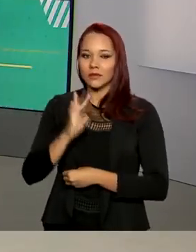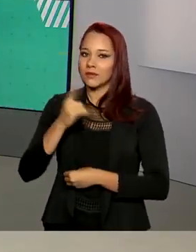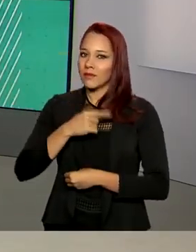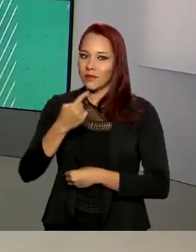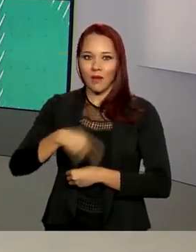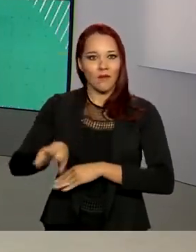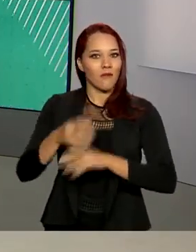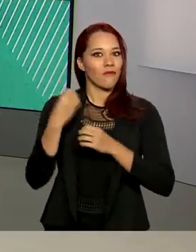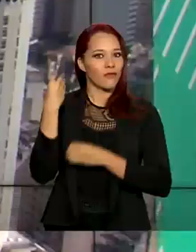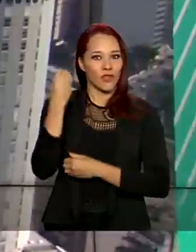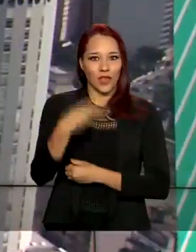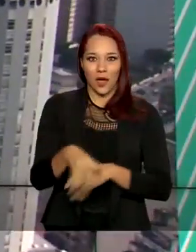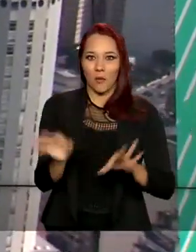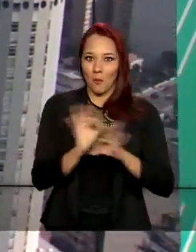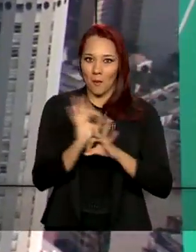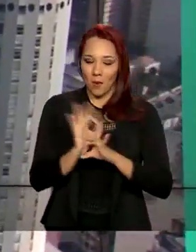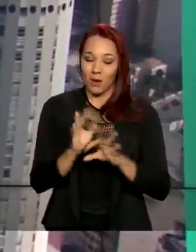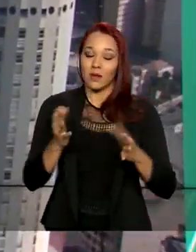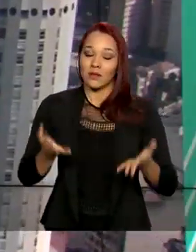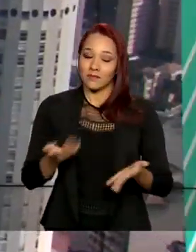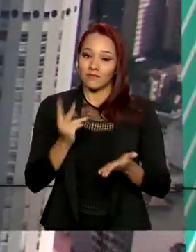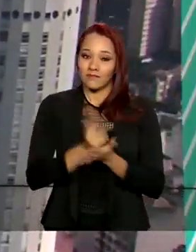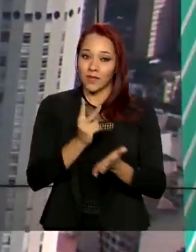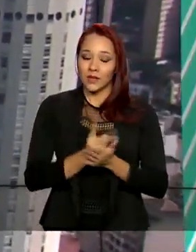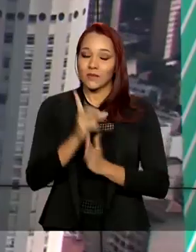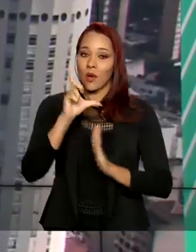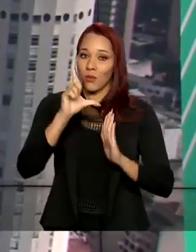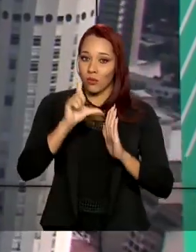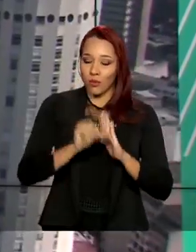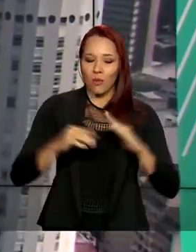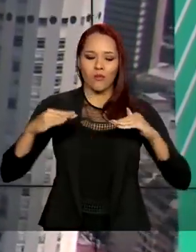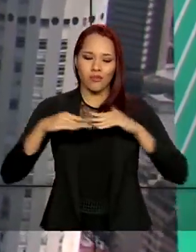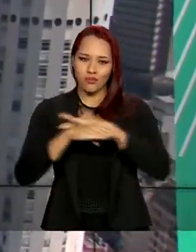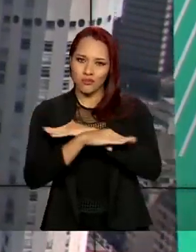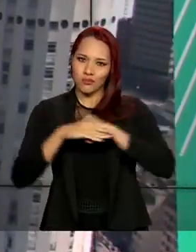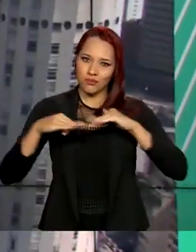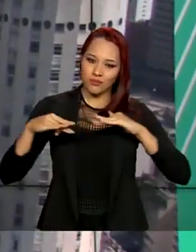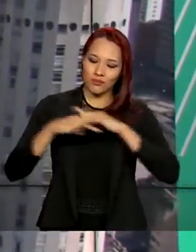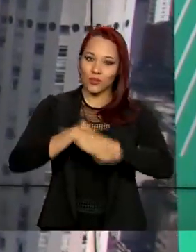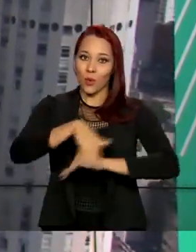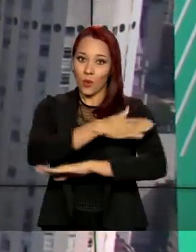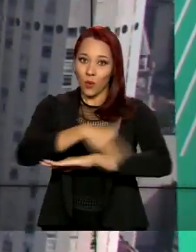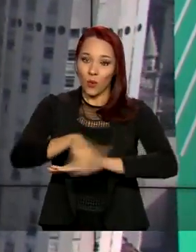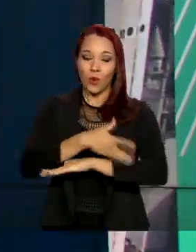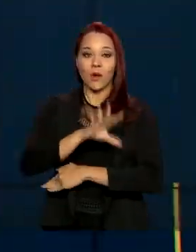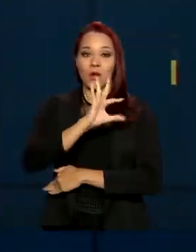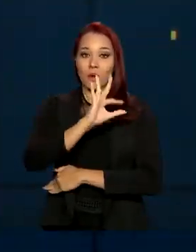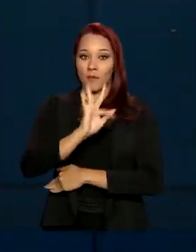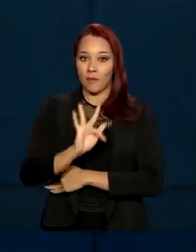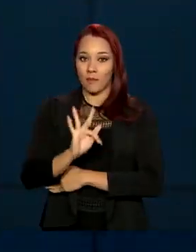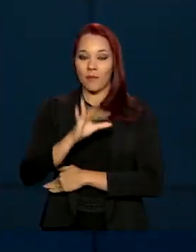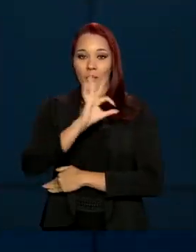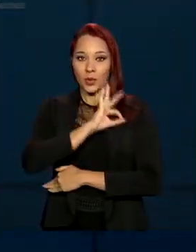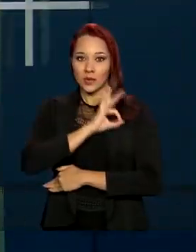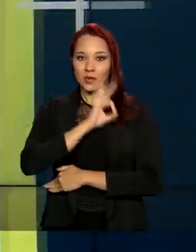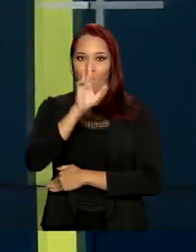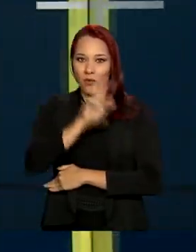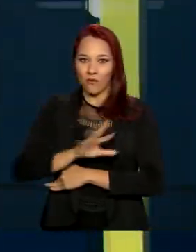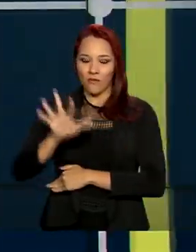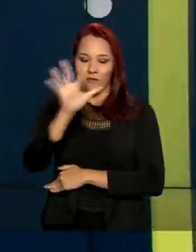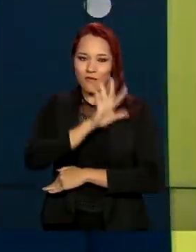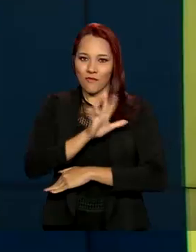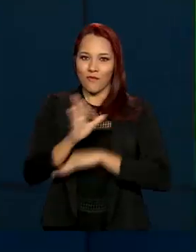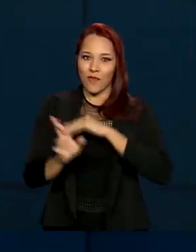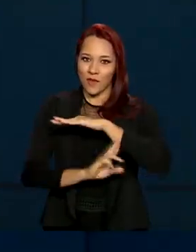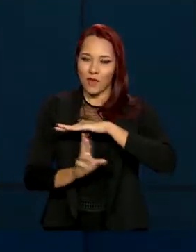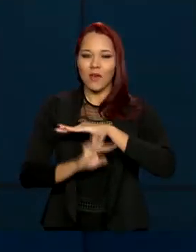de pegar a estrada. Mesmo com a redução esperada no tráfego das rodovias, a Polícia Rodoviária Federal manterá o foco nas ações